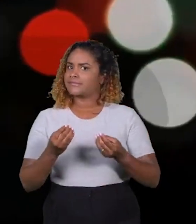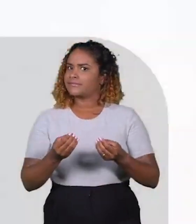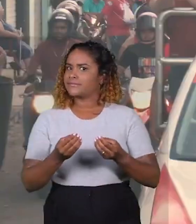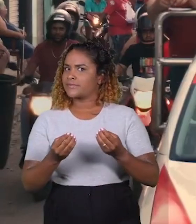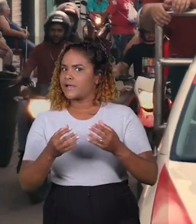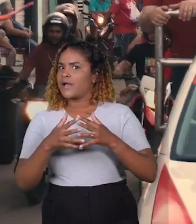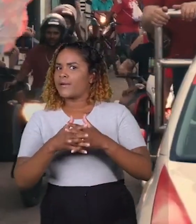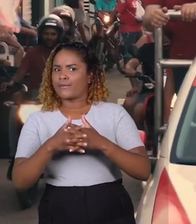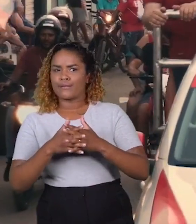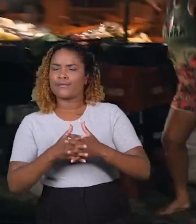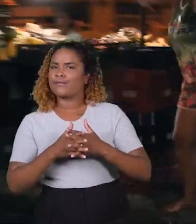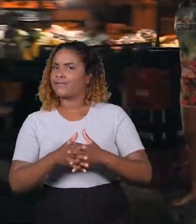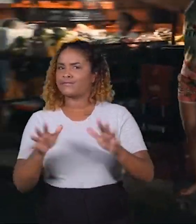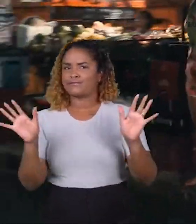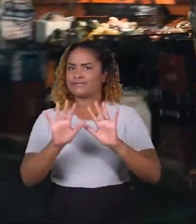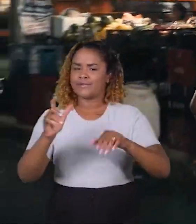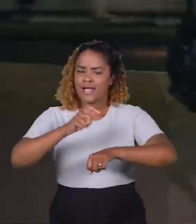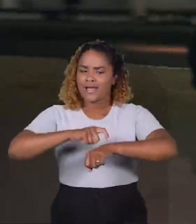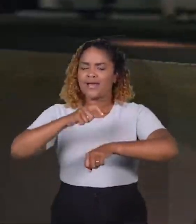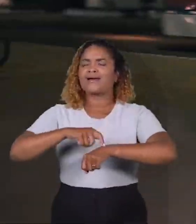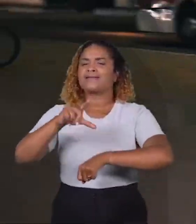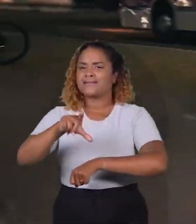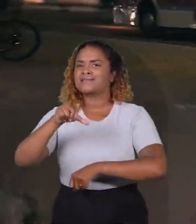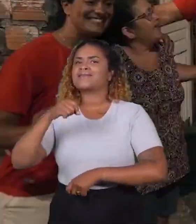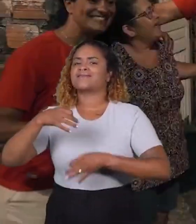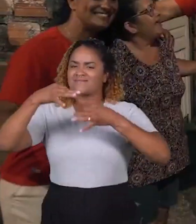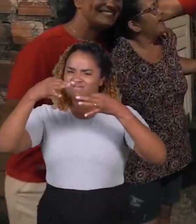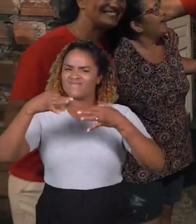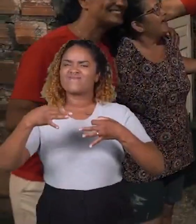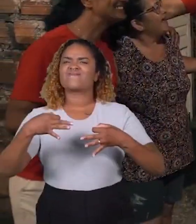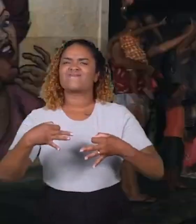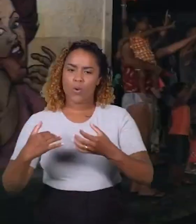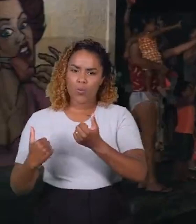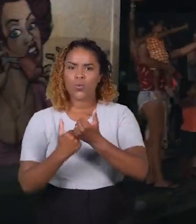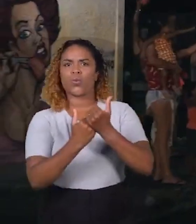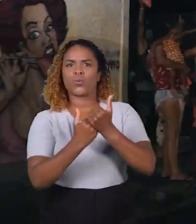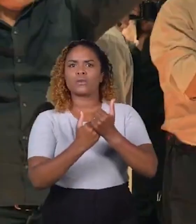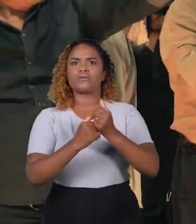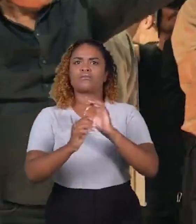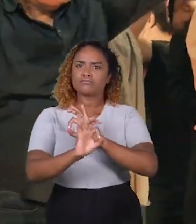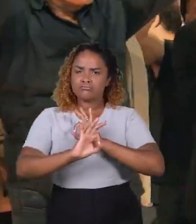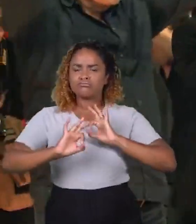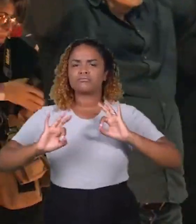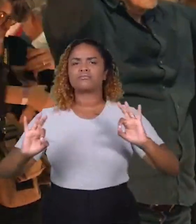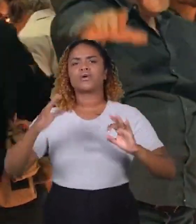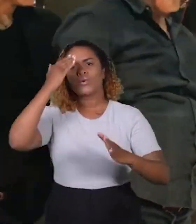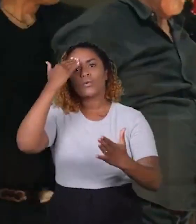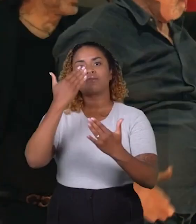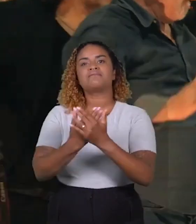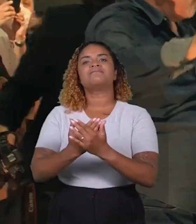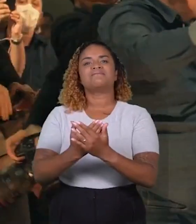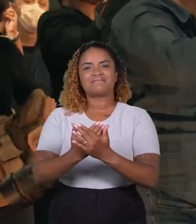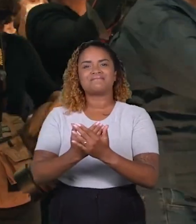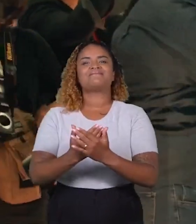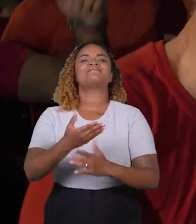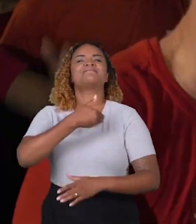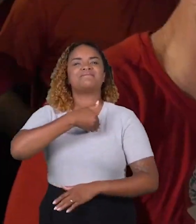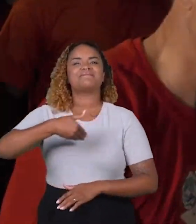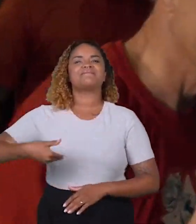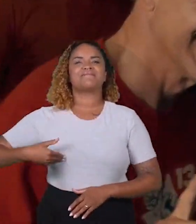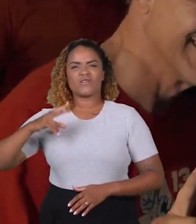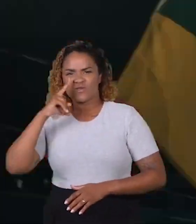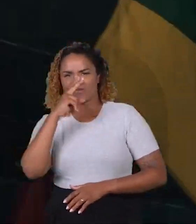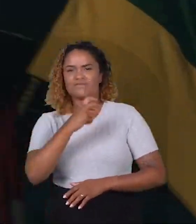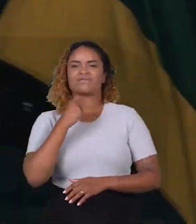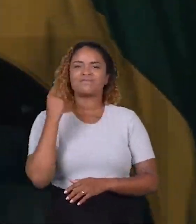Não é hora de confundir as coisas. É hora de eleger um parceiro, um governador de confiança. É